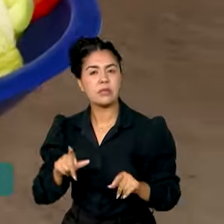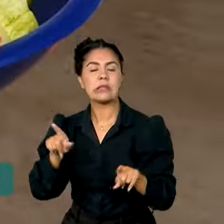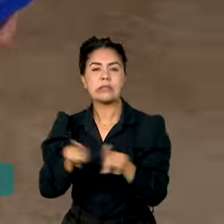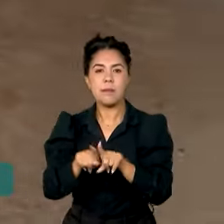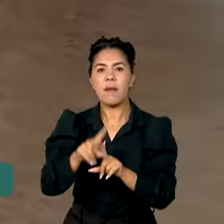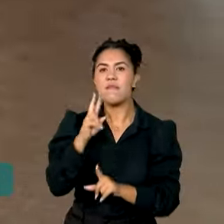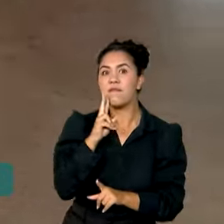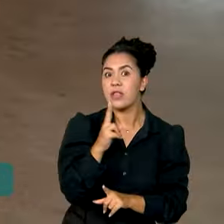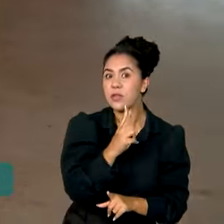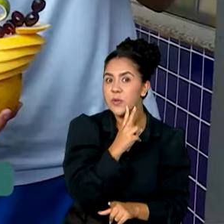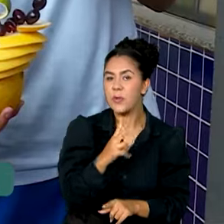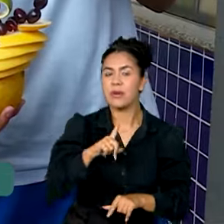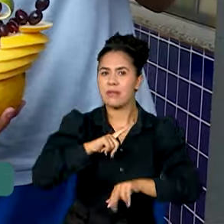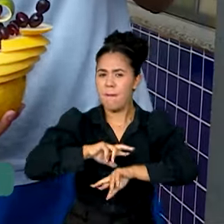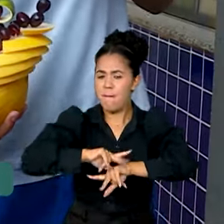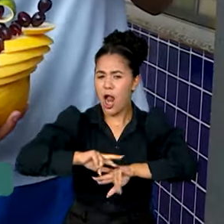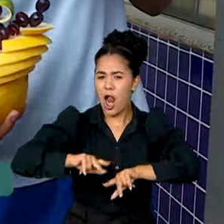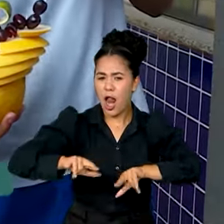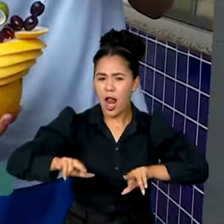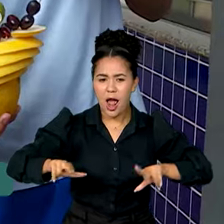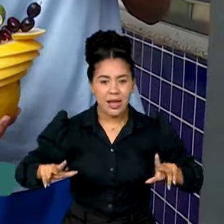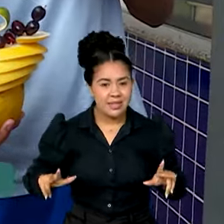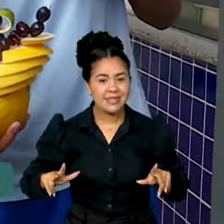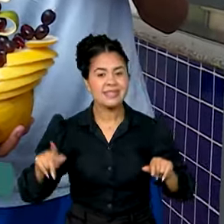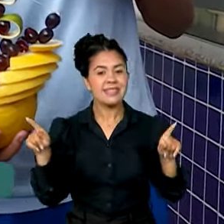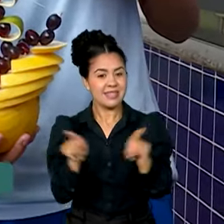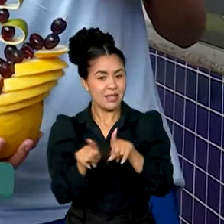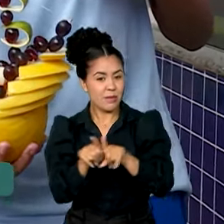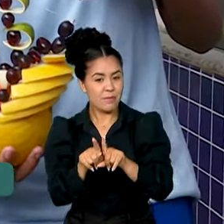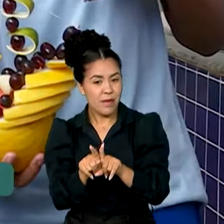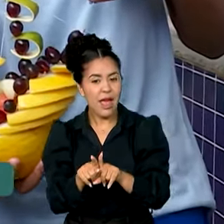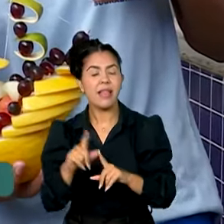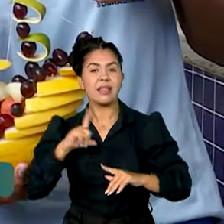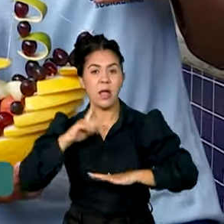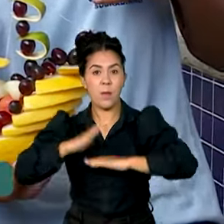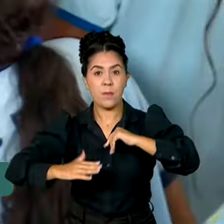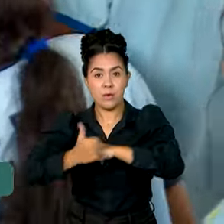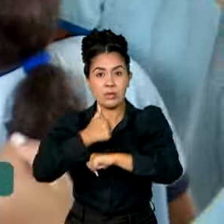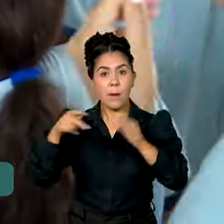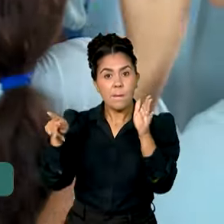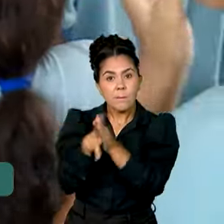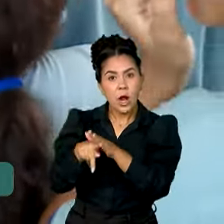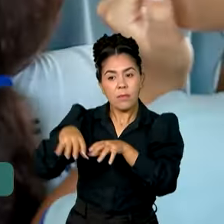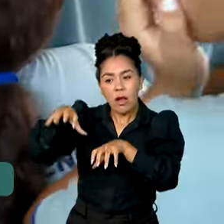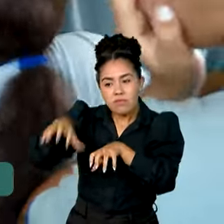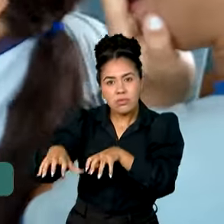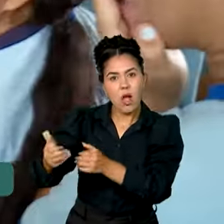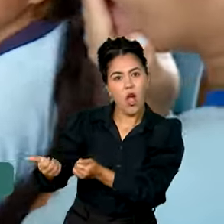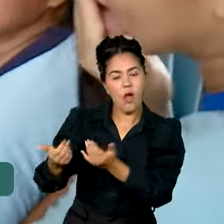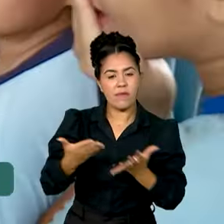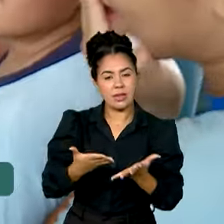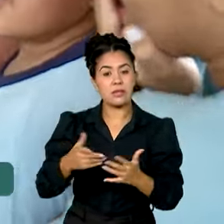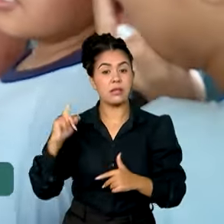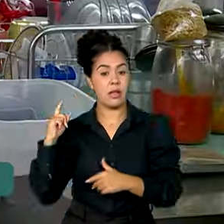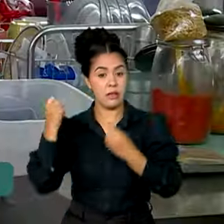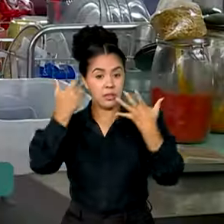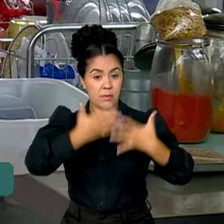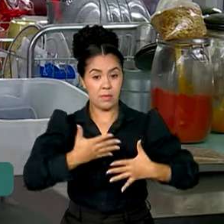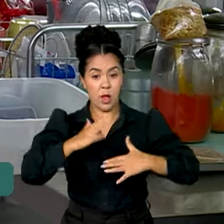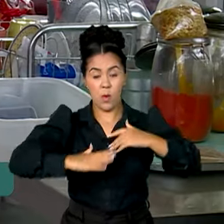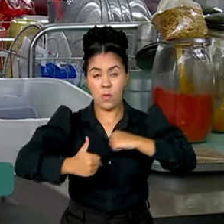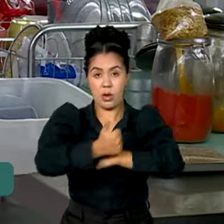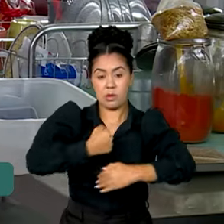verduras fresquinhas, muitas vezes fornecidas por produtores da região. Na cozinha, a preparação